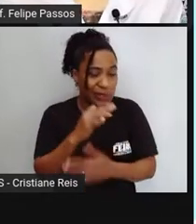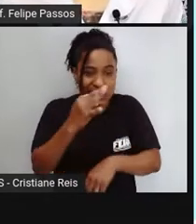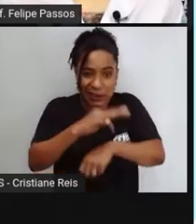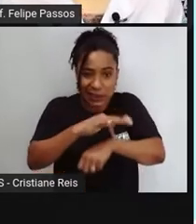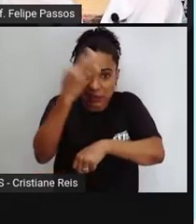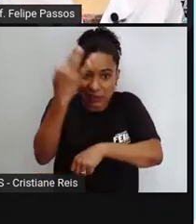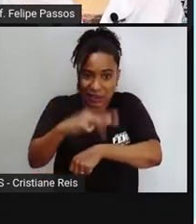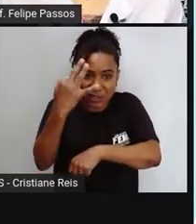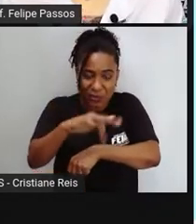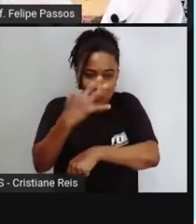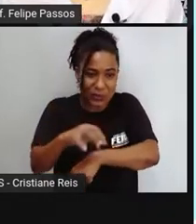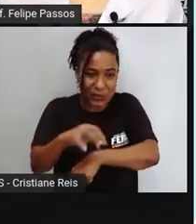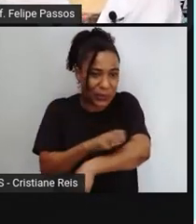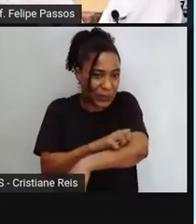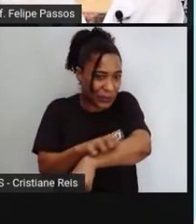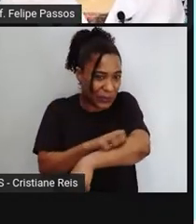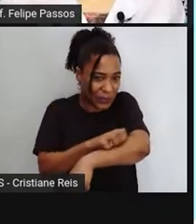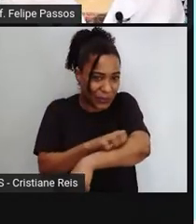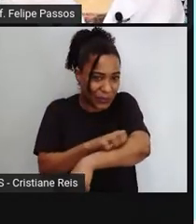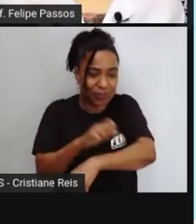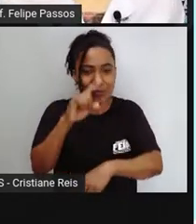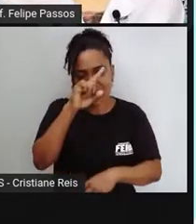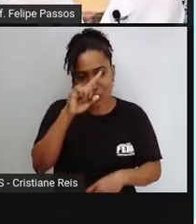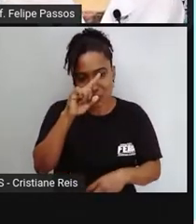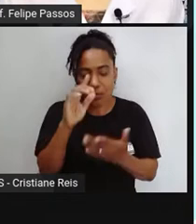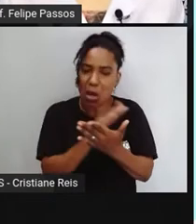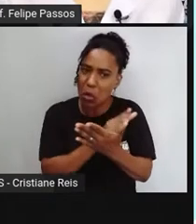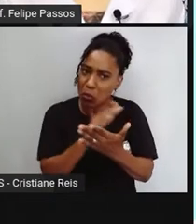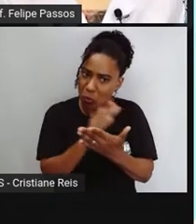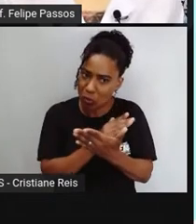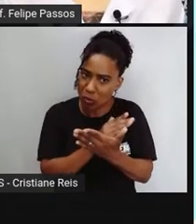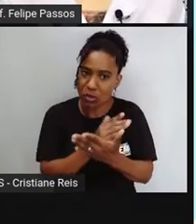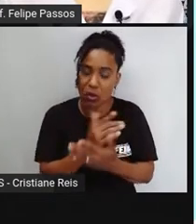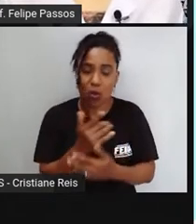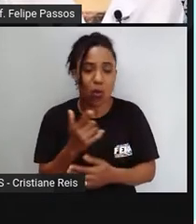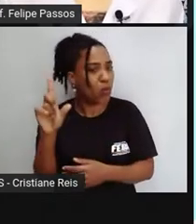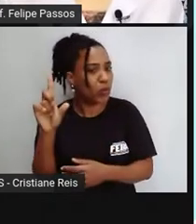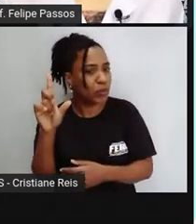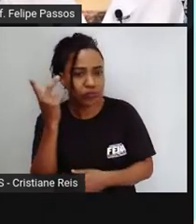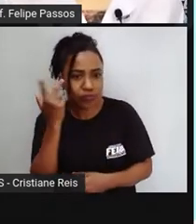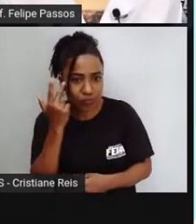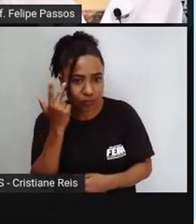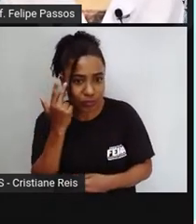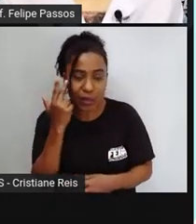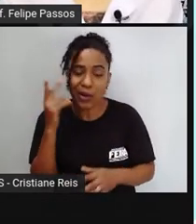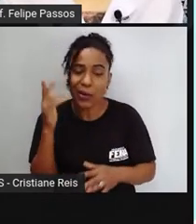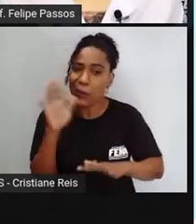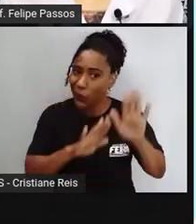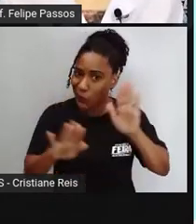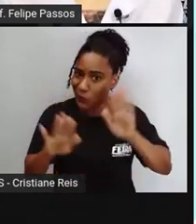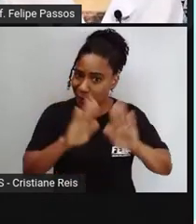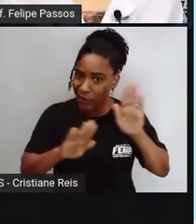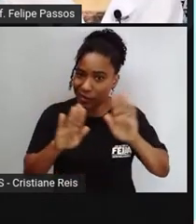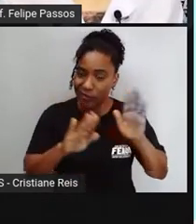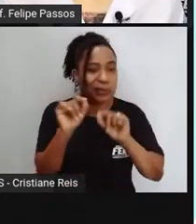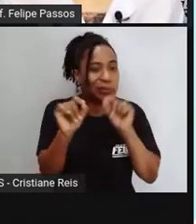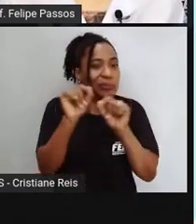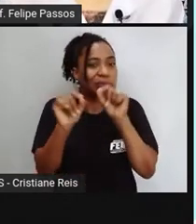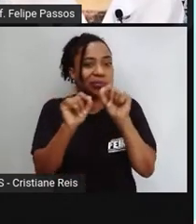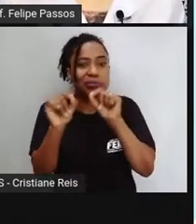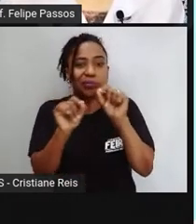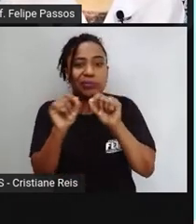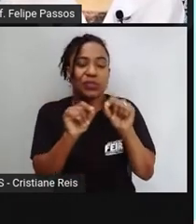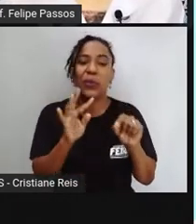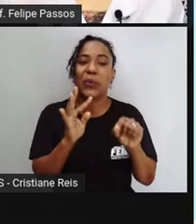causam irritação muito forte. Outras, nem tanto. Mas como a gente não tem como saber quem é quem, qual é qual espécie,